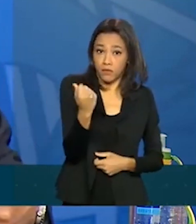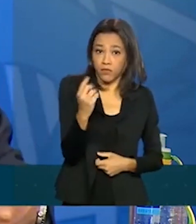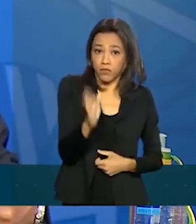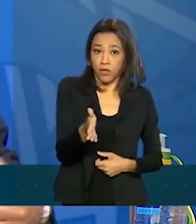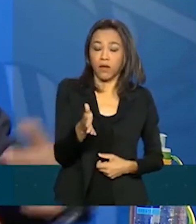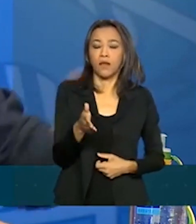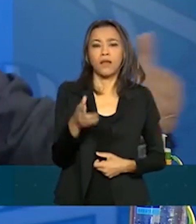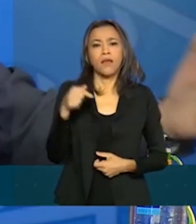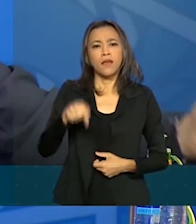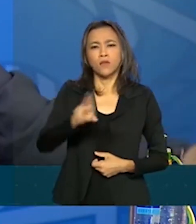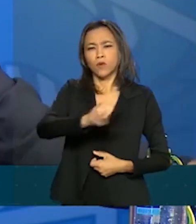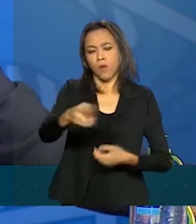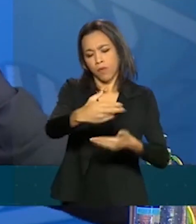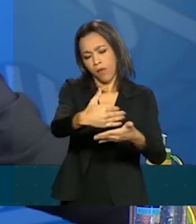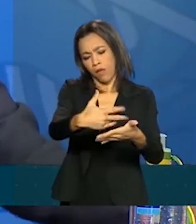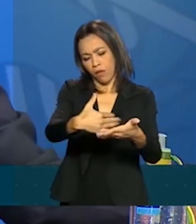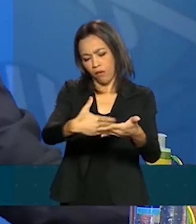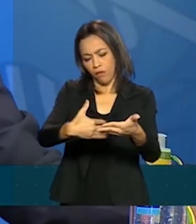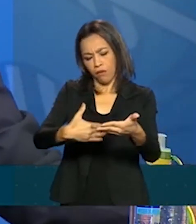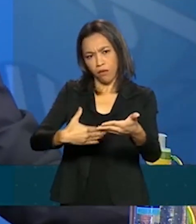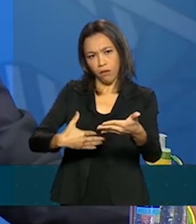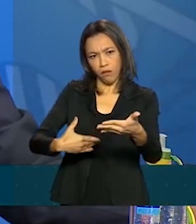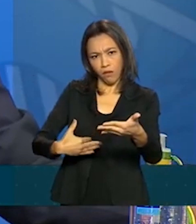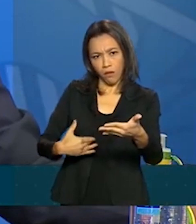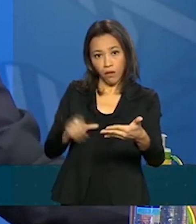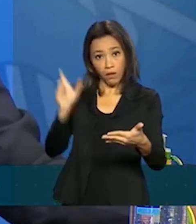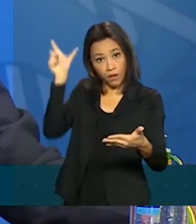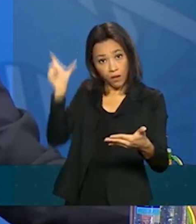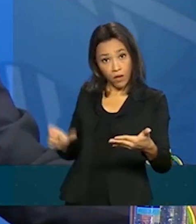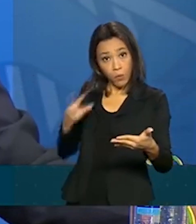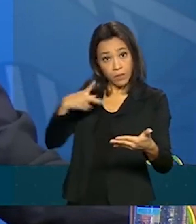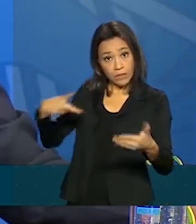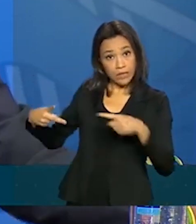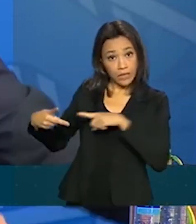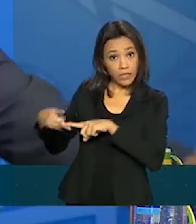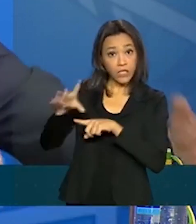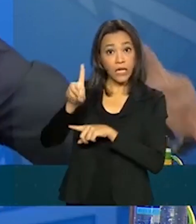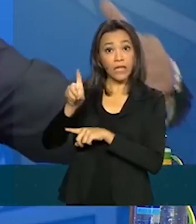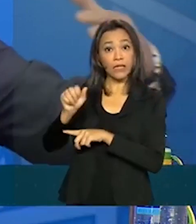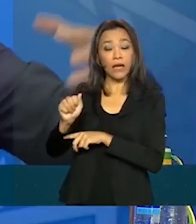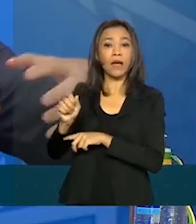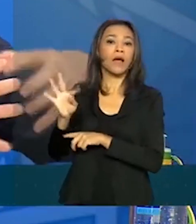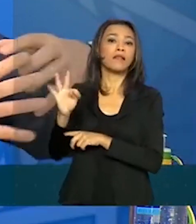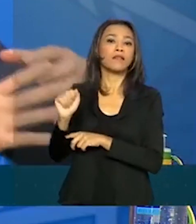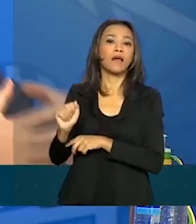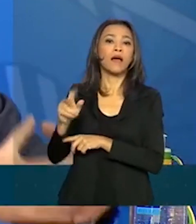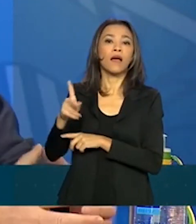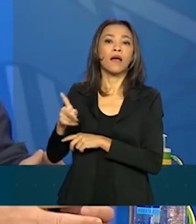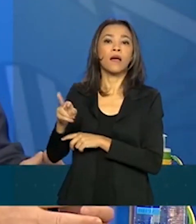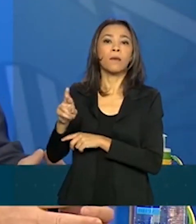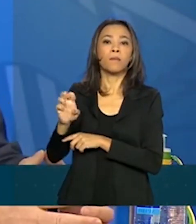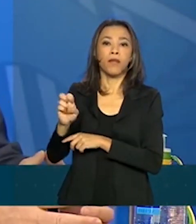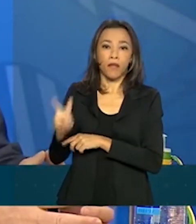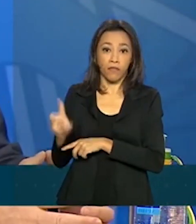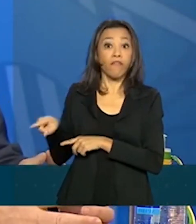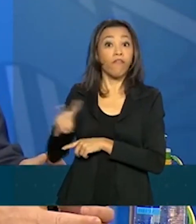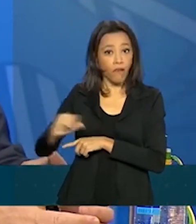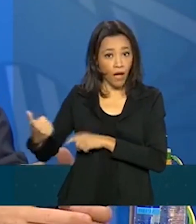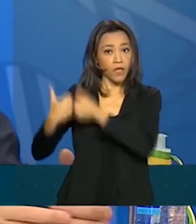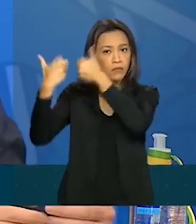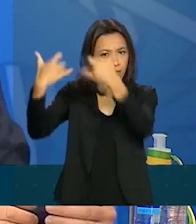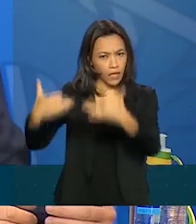listagem, depois o presidente da Dataprev vai esclarecer, ela está na fase final de